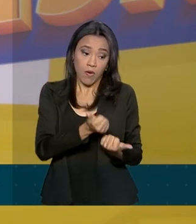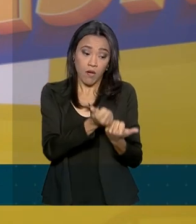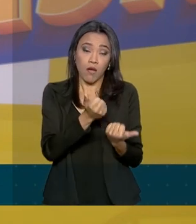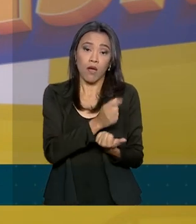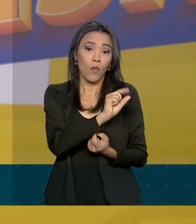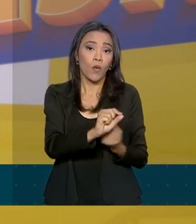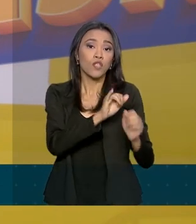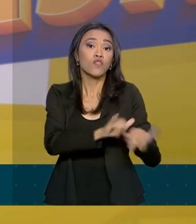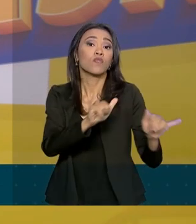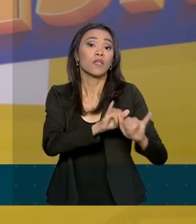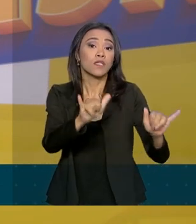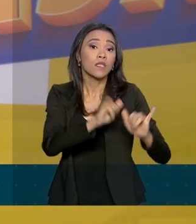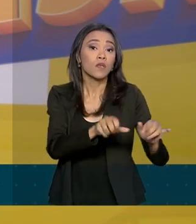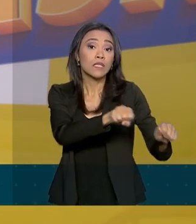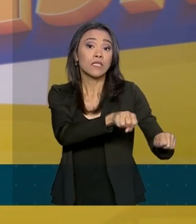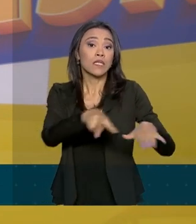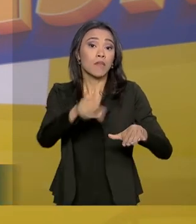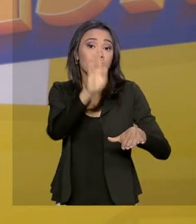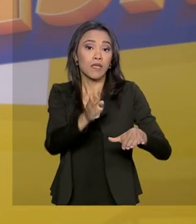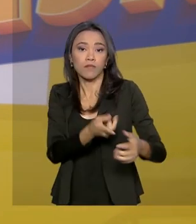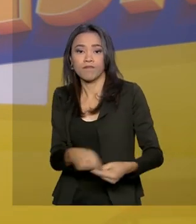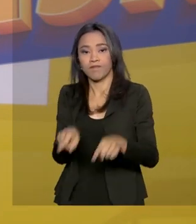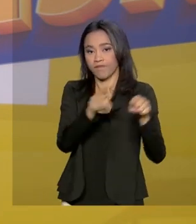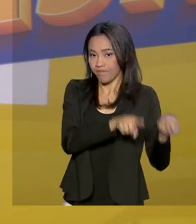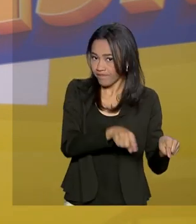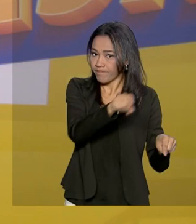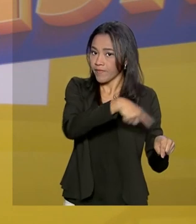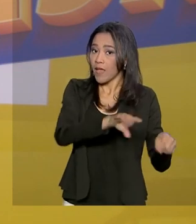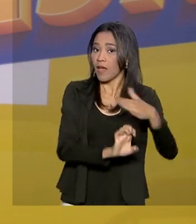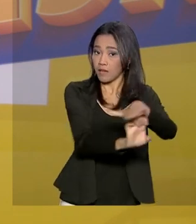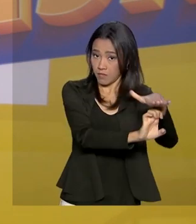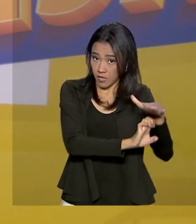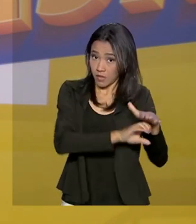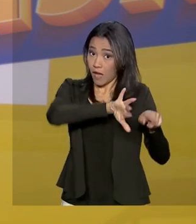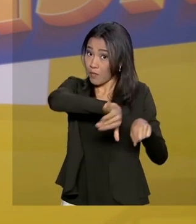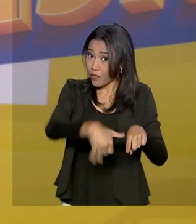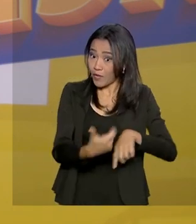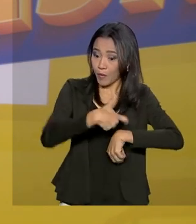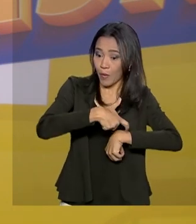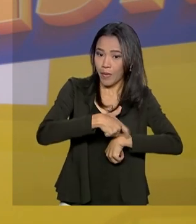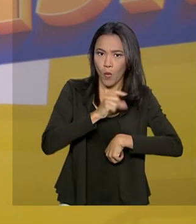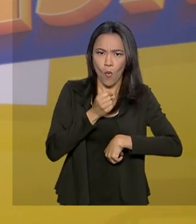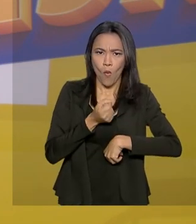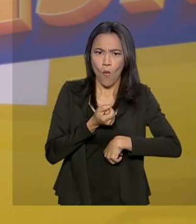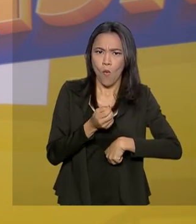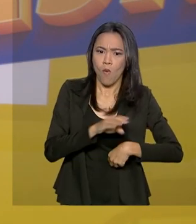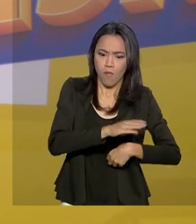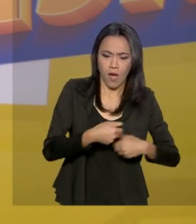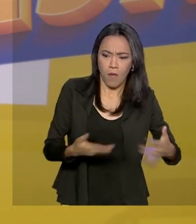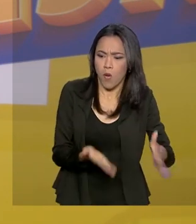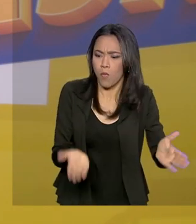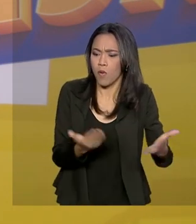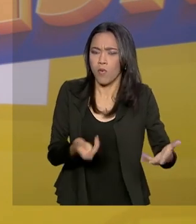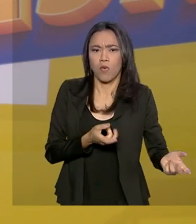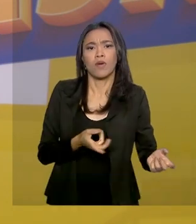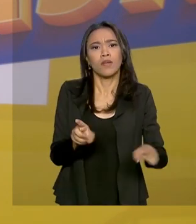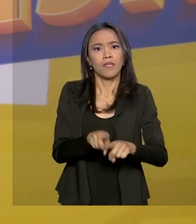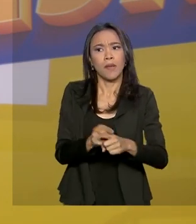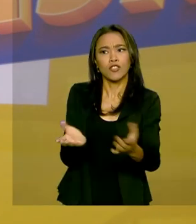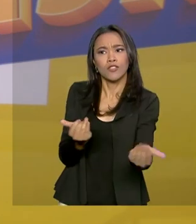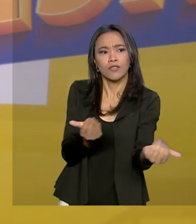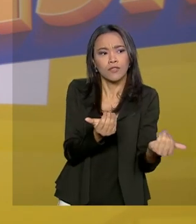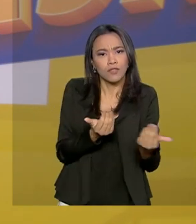divulgação da Semana do Brasil. Do outro, a iniciativa privada aproveita o momento para estimular o mercado e atrair consumidores.